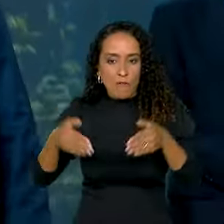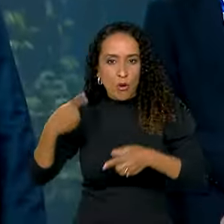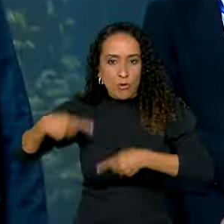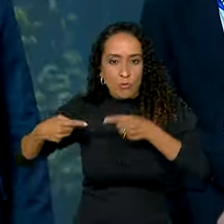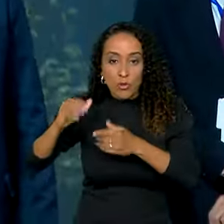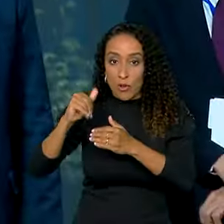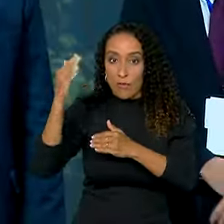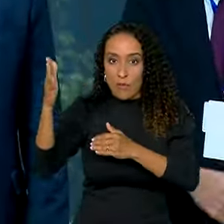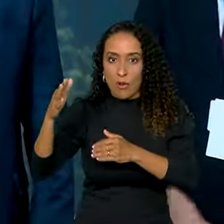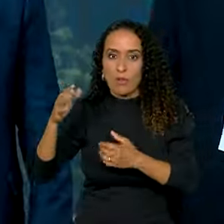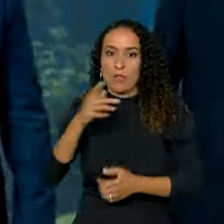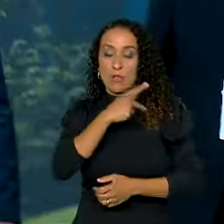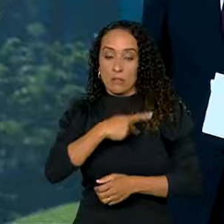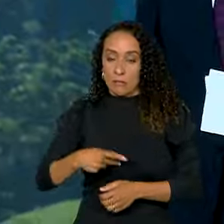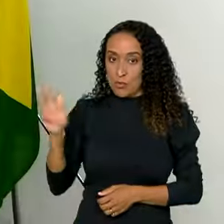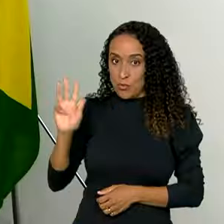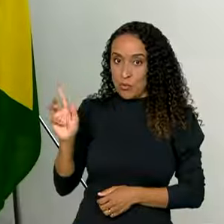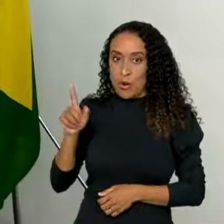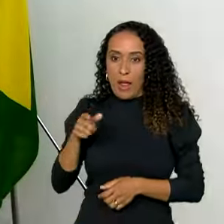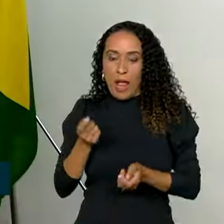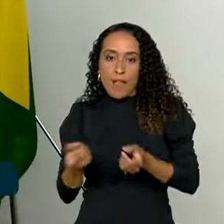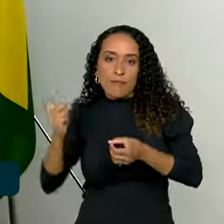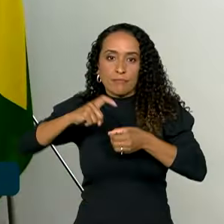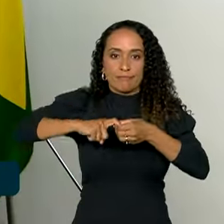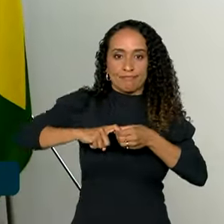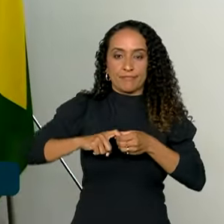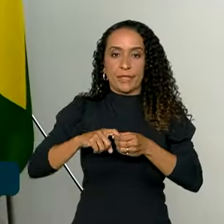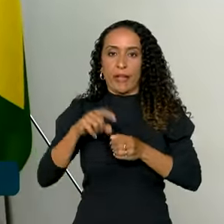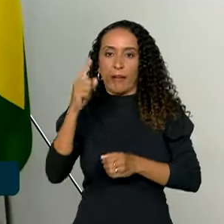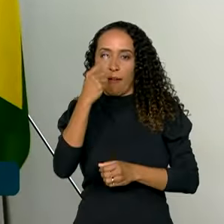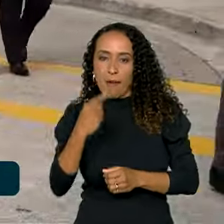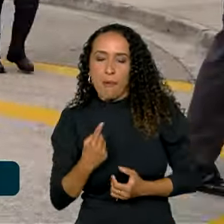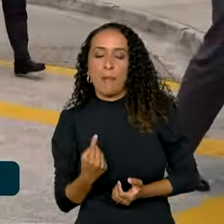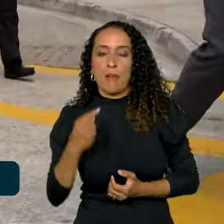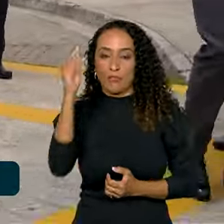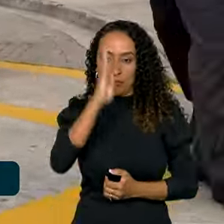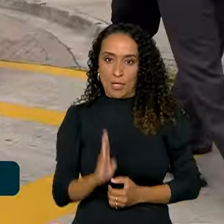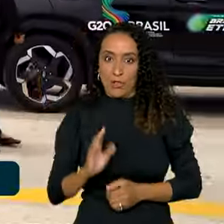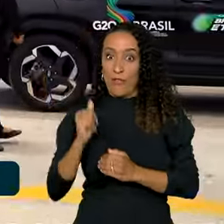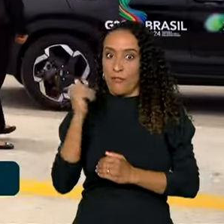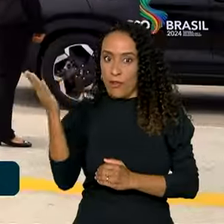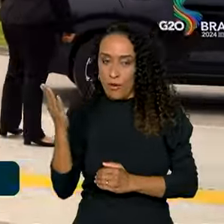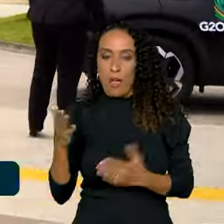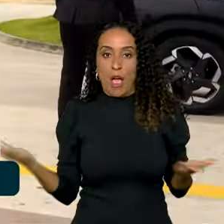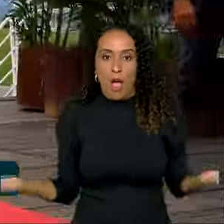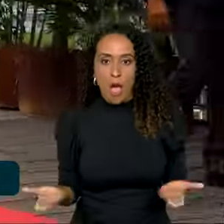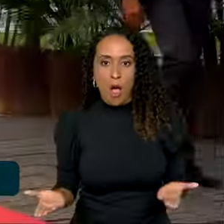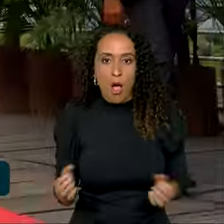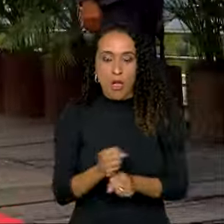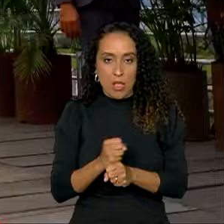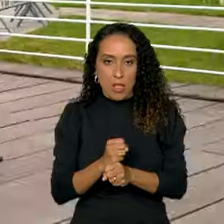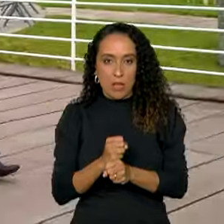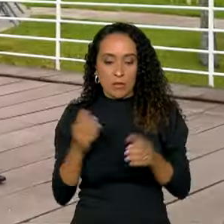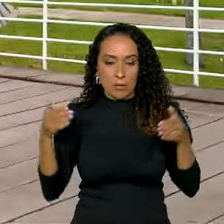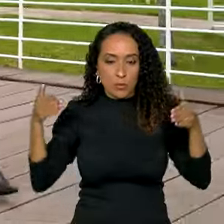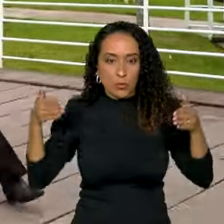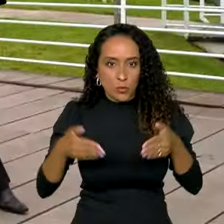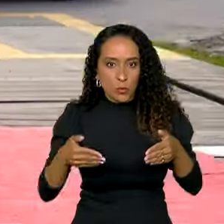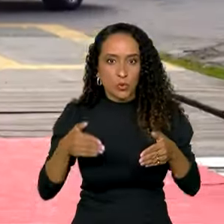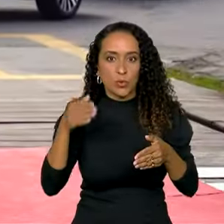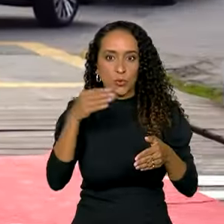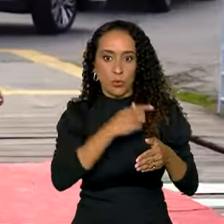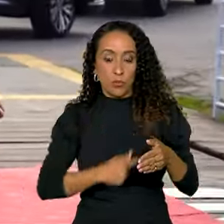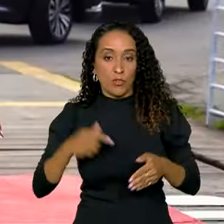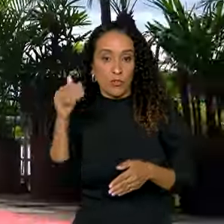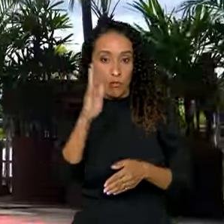externa do presidente Lula foi recuperar a imagem do Brasil no exterior, neste ano o olhar do governo brasileiro se